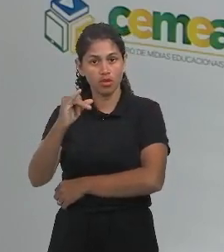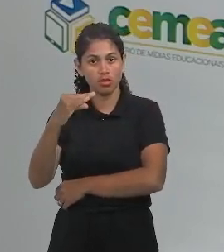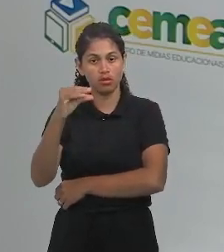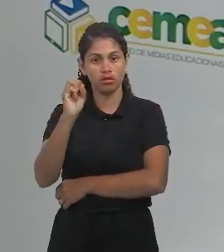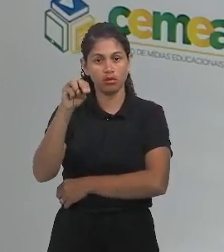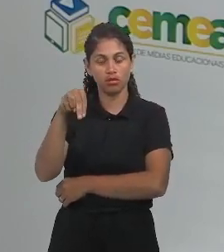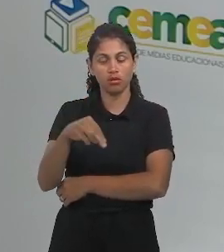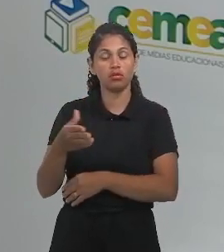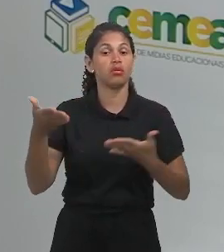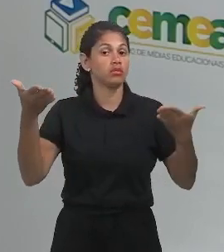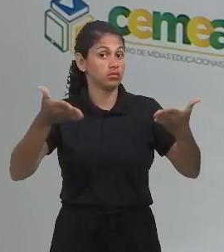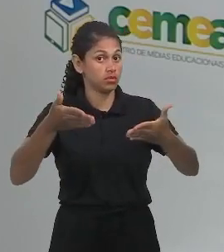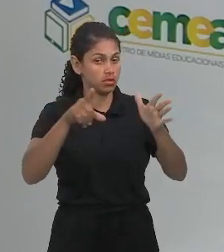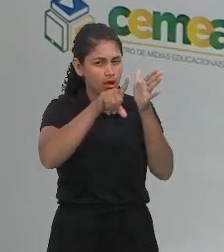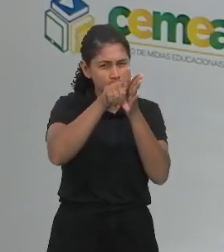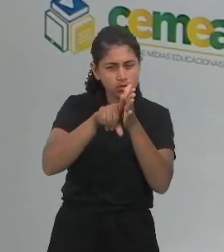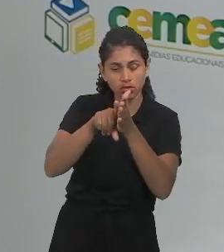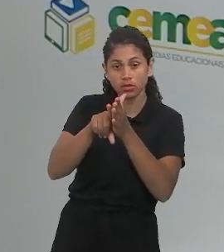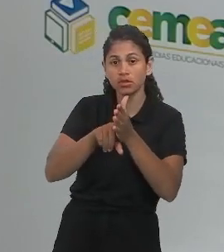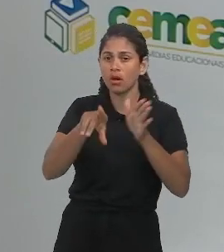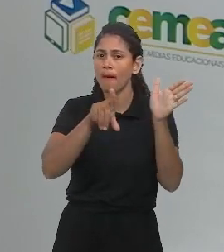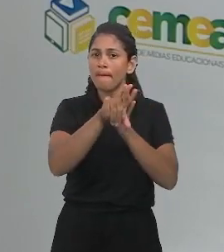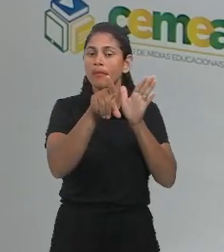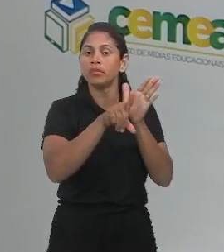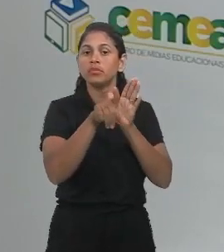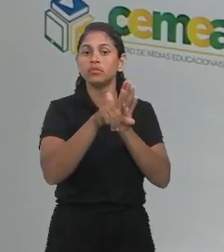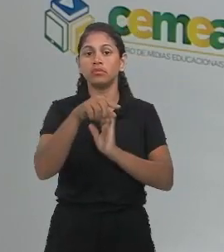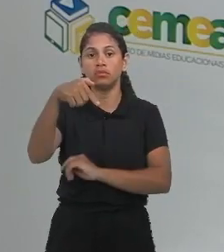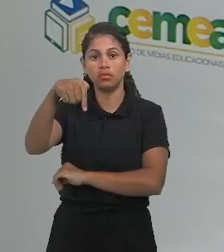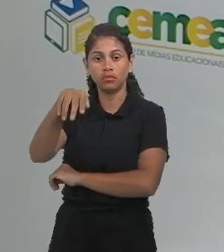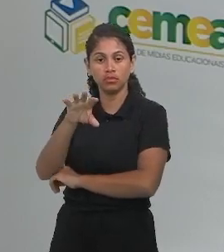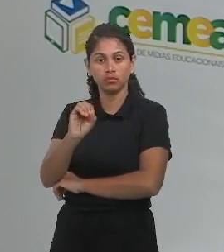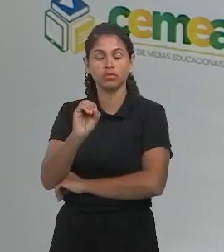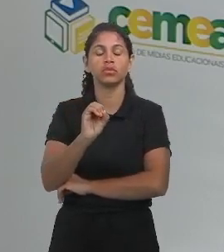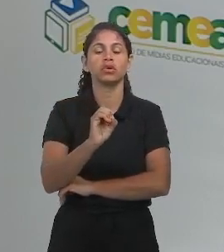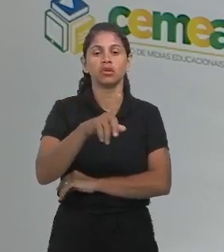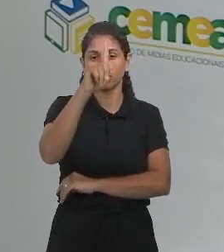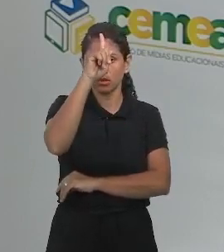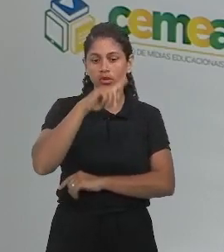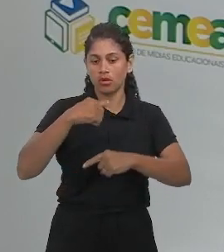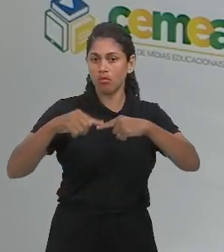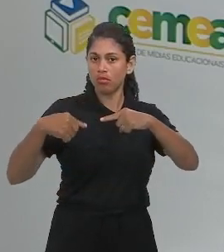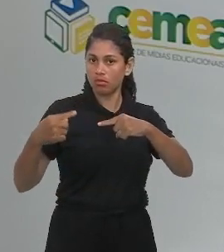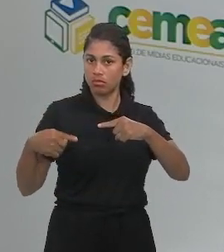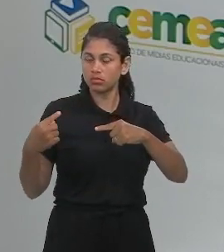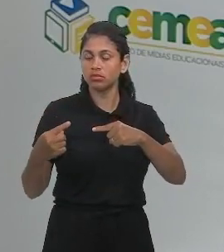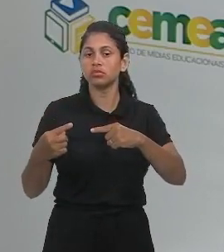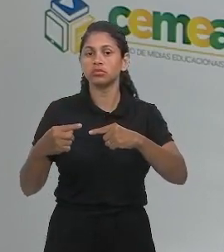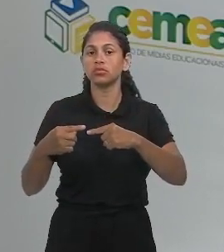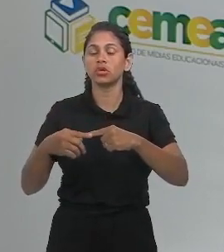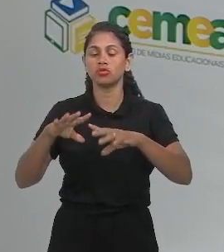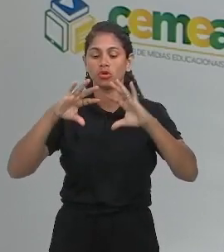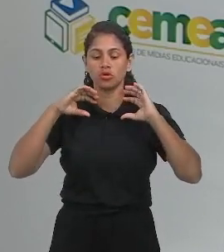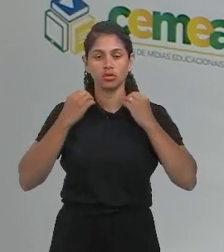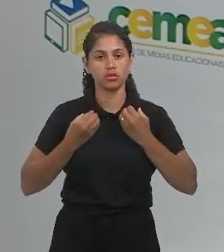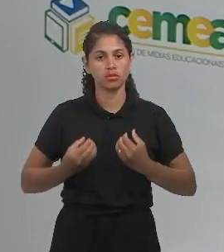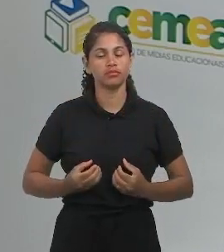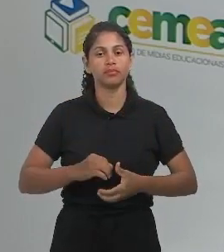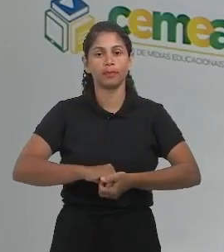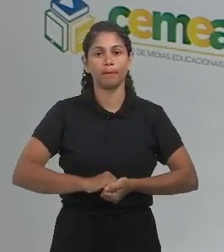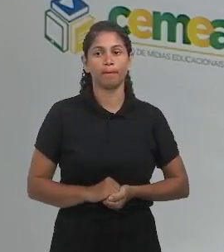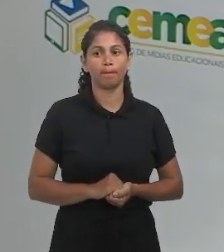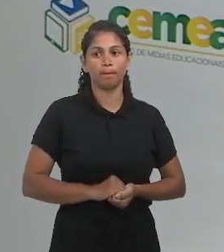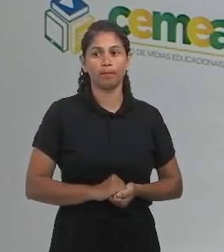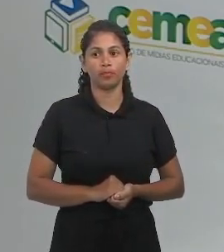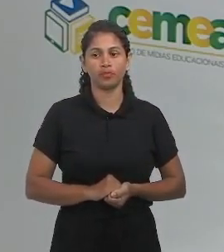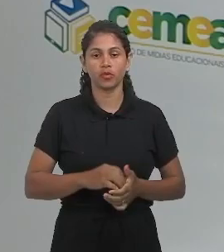hoje vamos fazer a análise da questão 70 do Caderno Amarelo de Ciências Humanas. A questão diz o seguinte, vamos ver